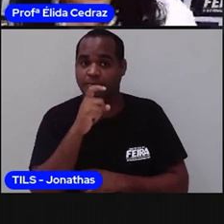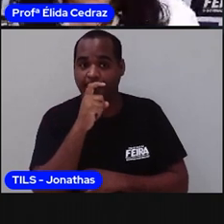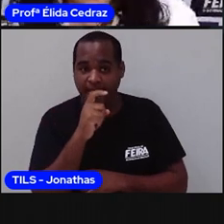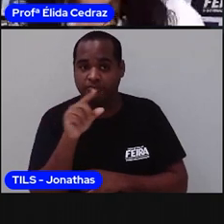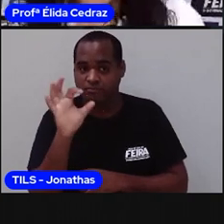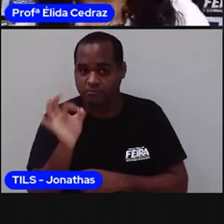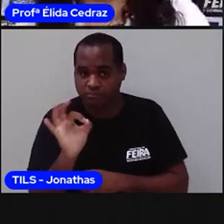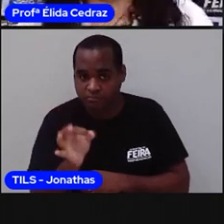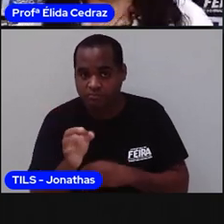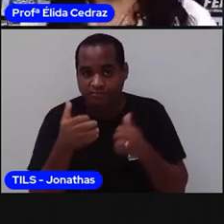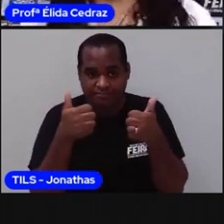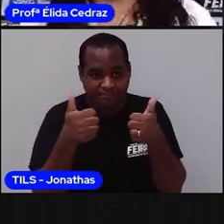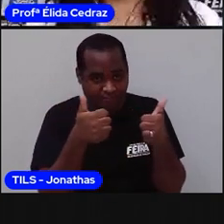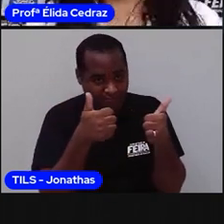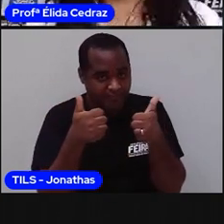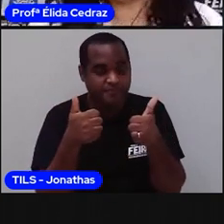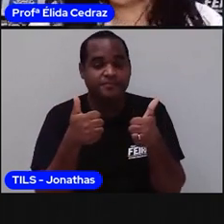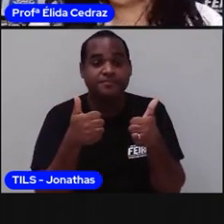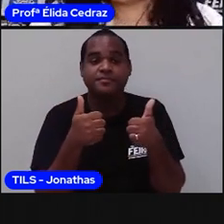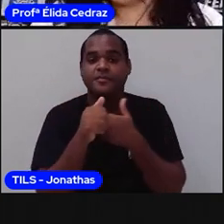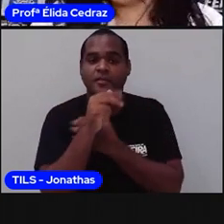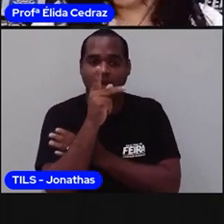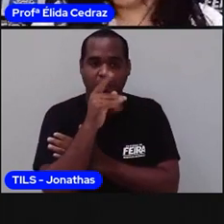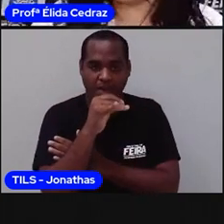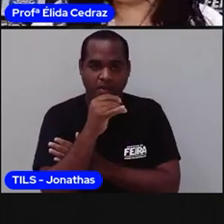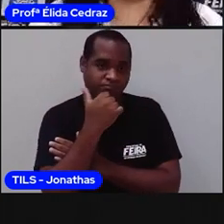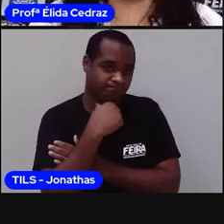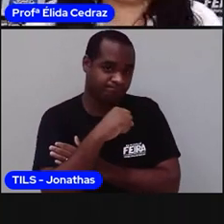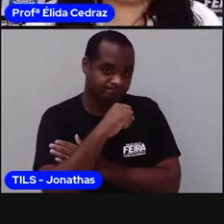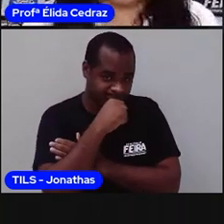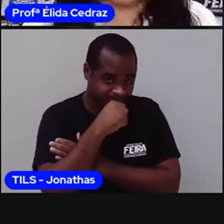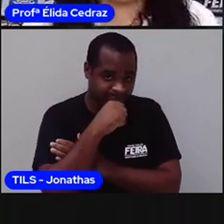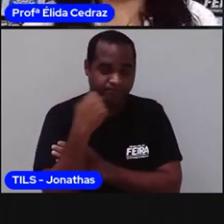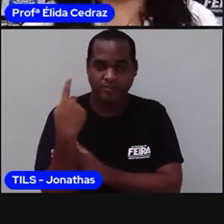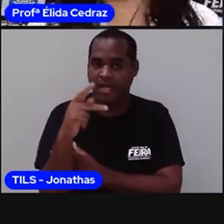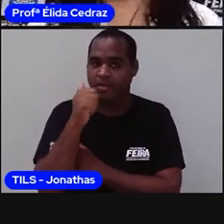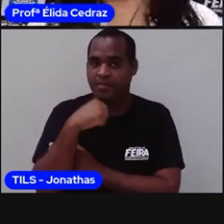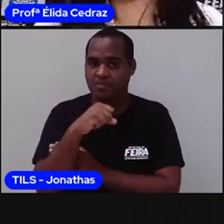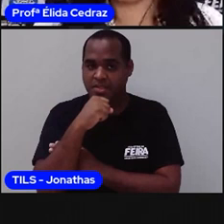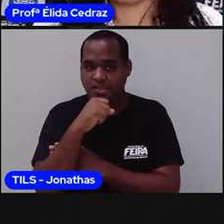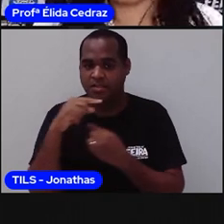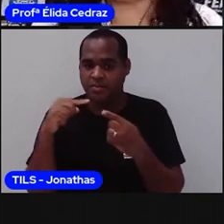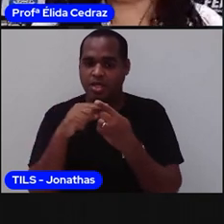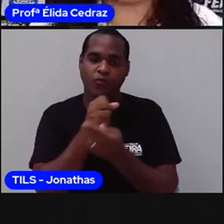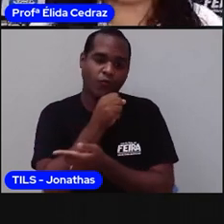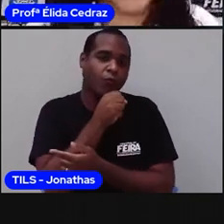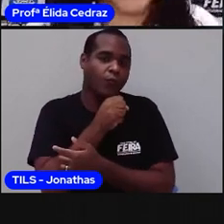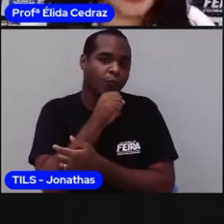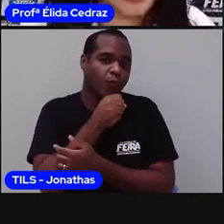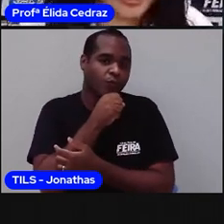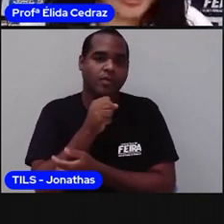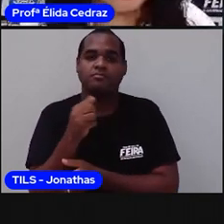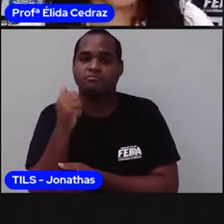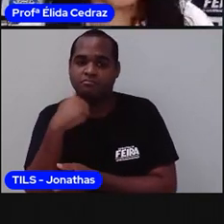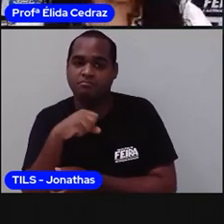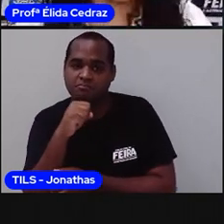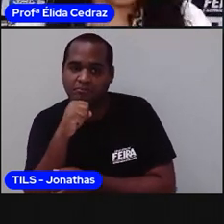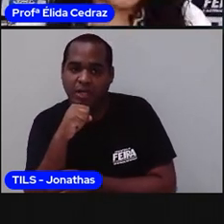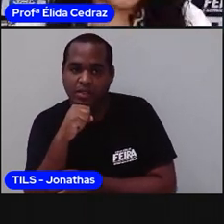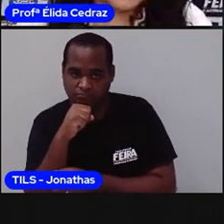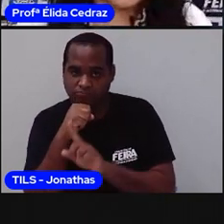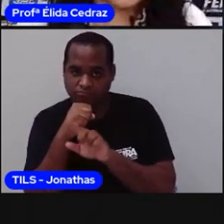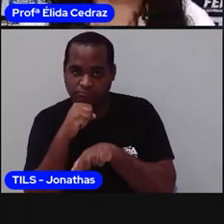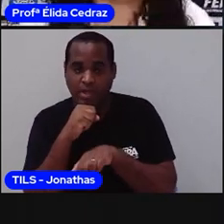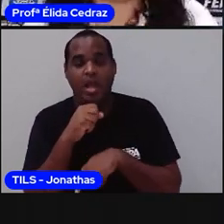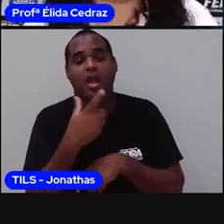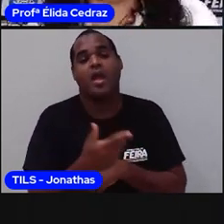Certo? Então, o papai e a mamãe da minha mãe são os meus avós maternos. E